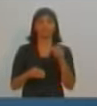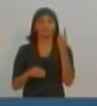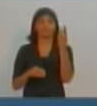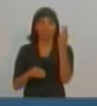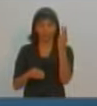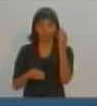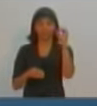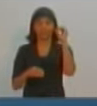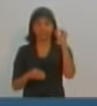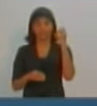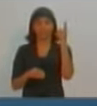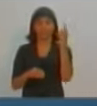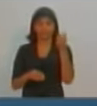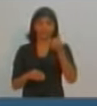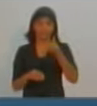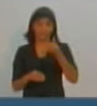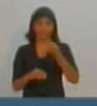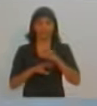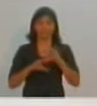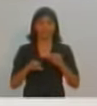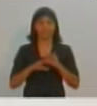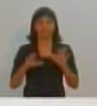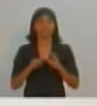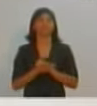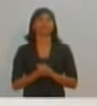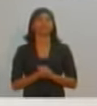Interior. A democracia não tem fronteira.